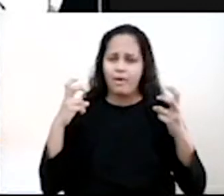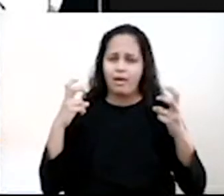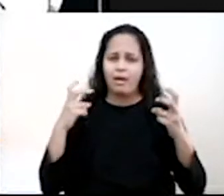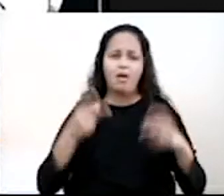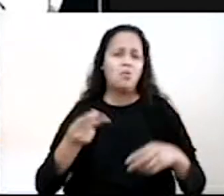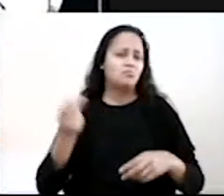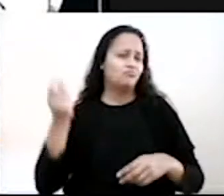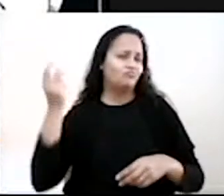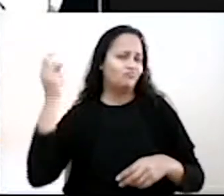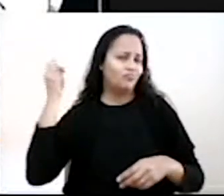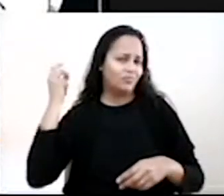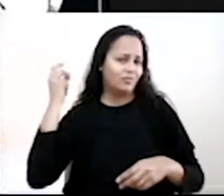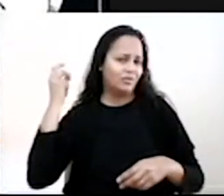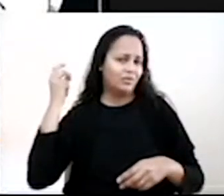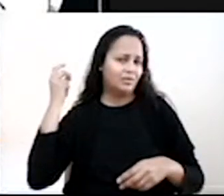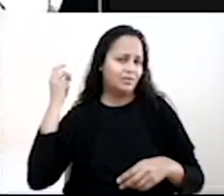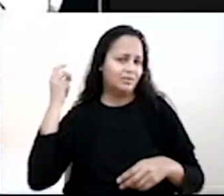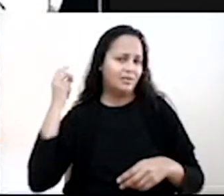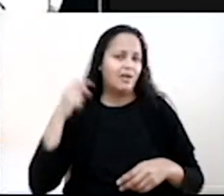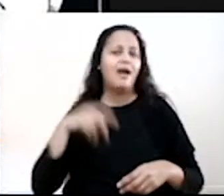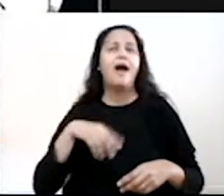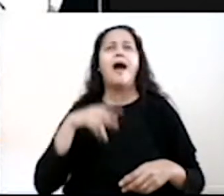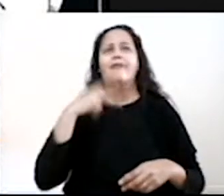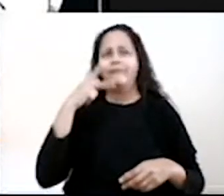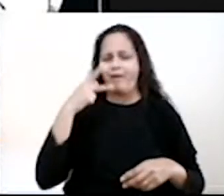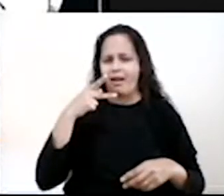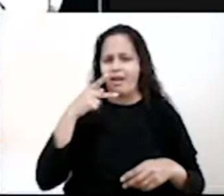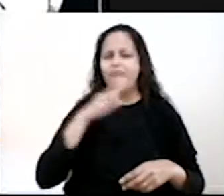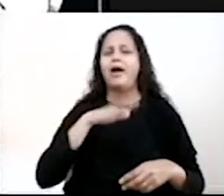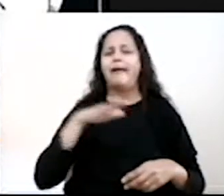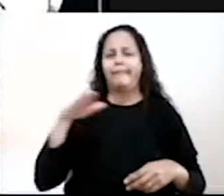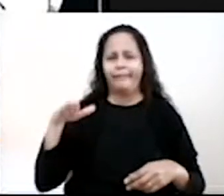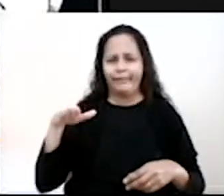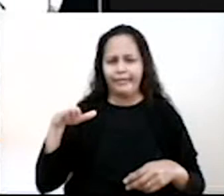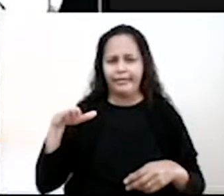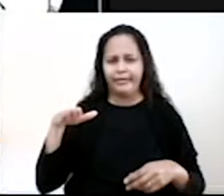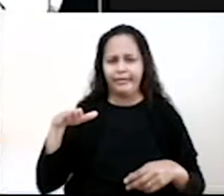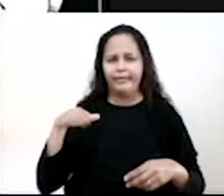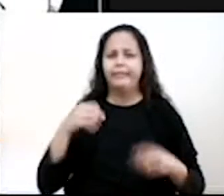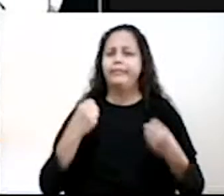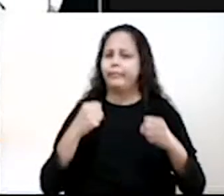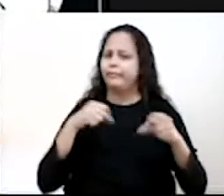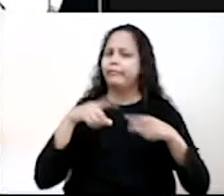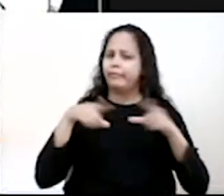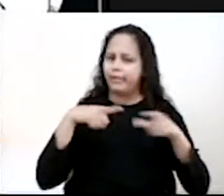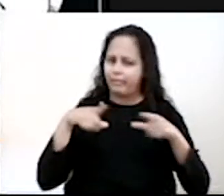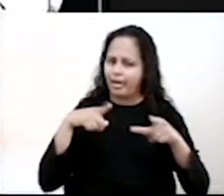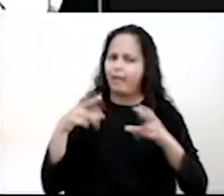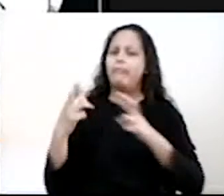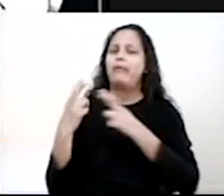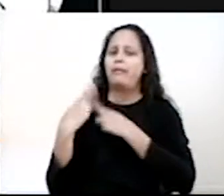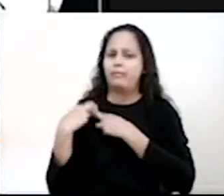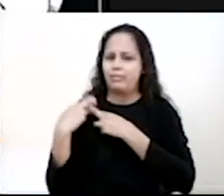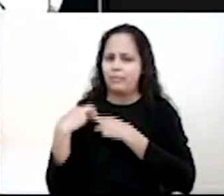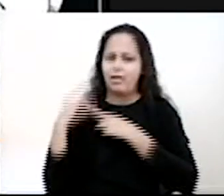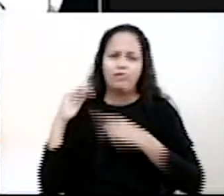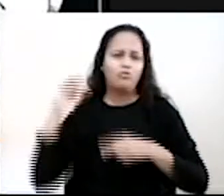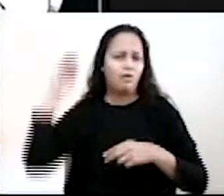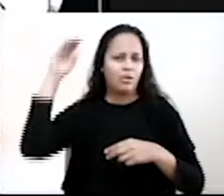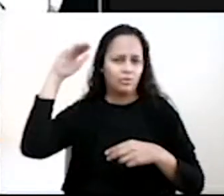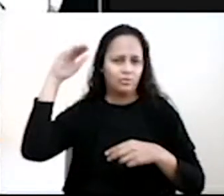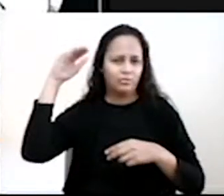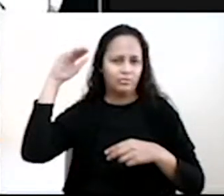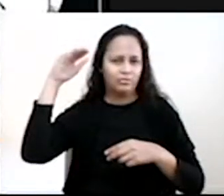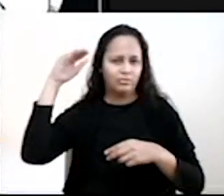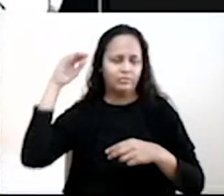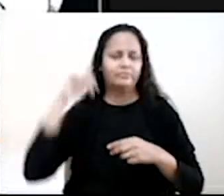As pessoas, alguns anos, algumas décadas, falavam, a criança que não trabalha, depois não é ser um adulto com responsabilidade.